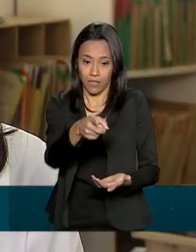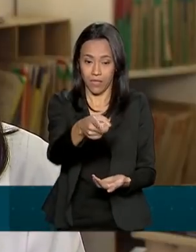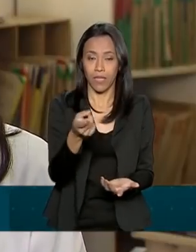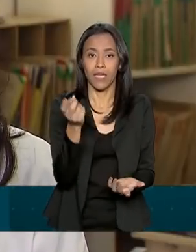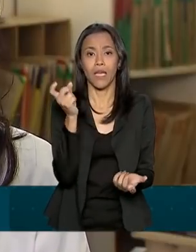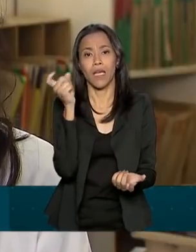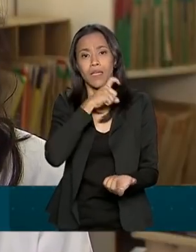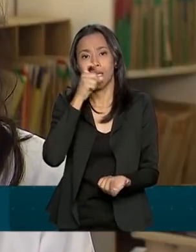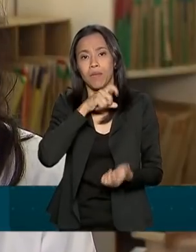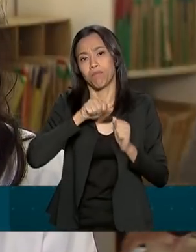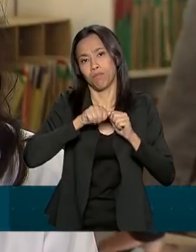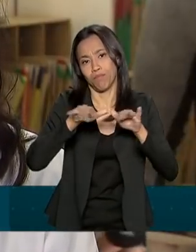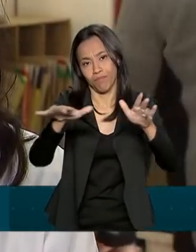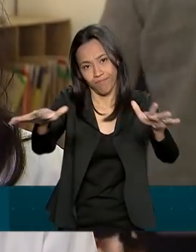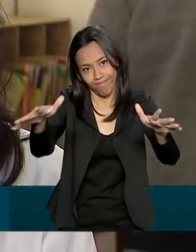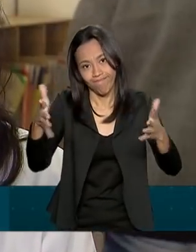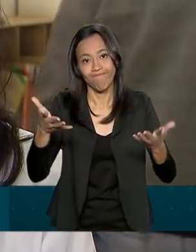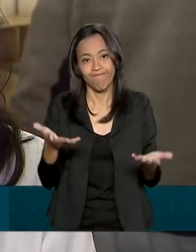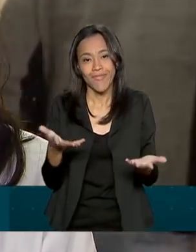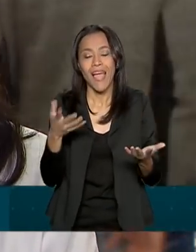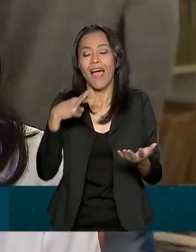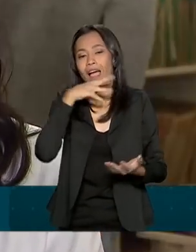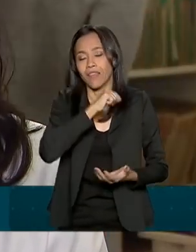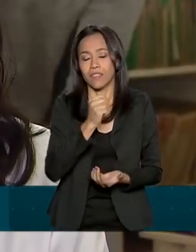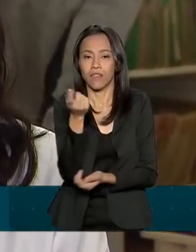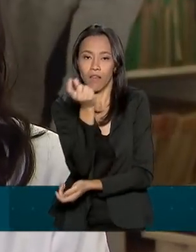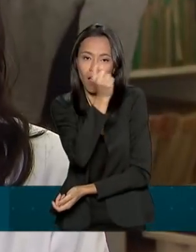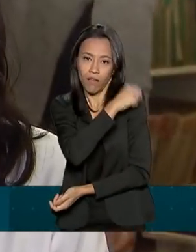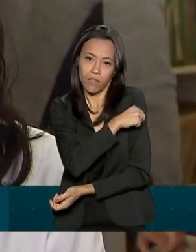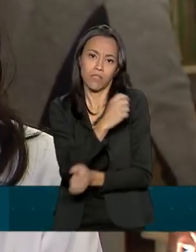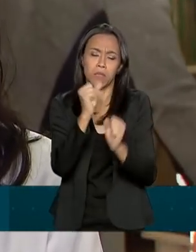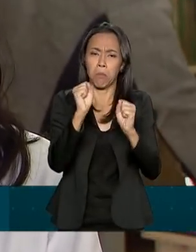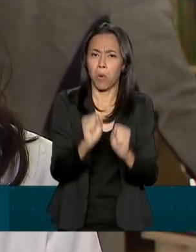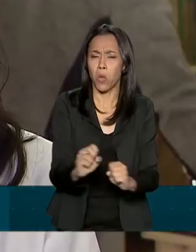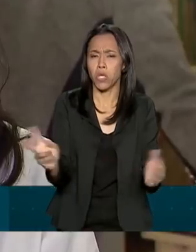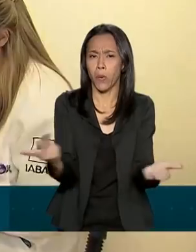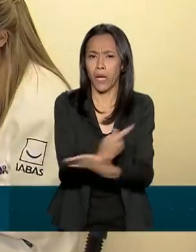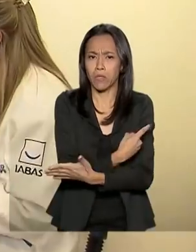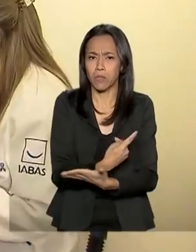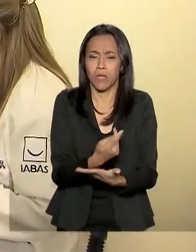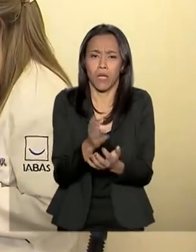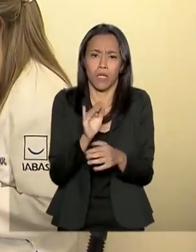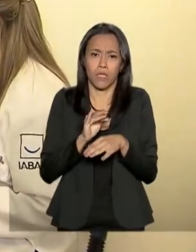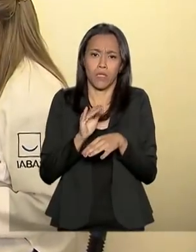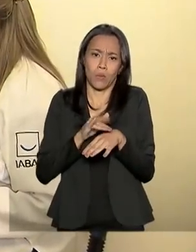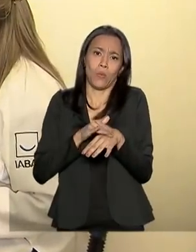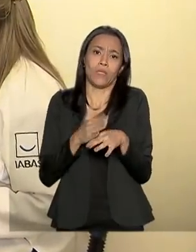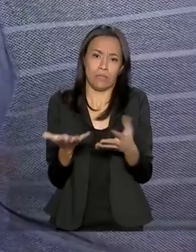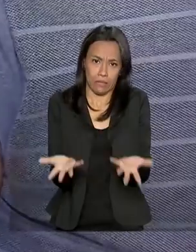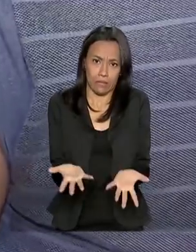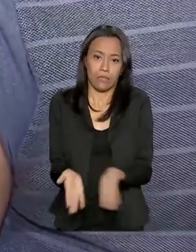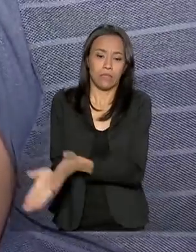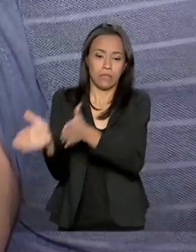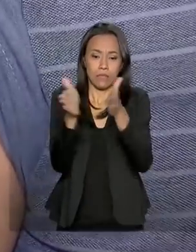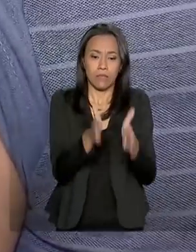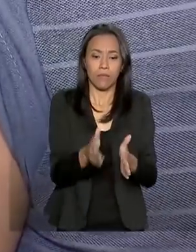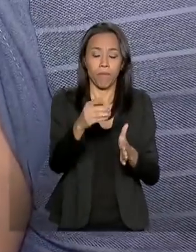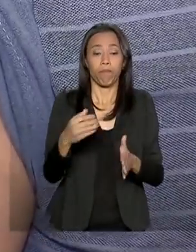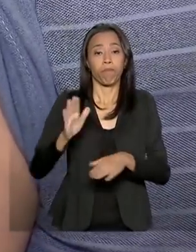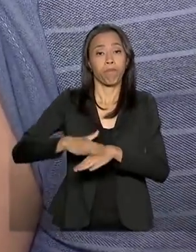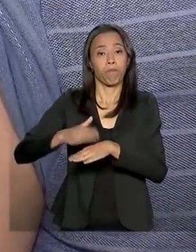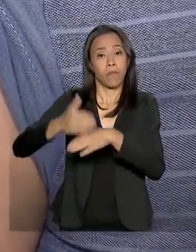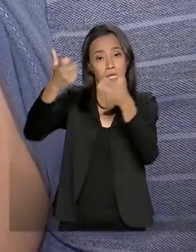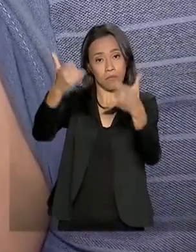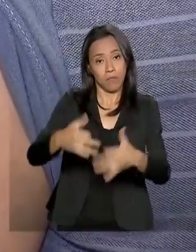Pensando que a vacina possa dar ou ocasionar a doença. Segundo o Ministério da Saúde, 71